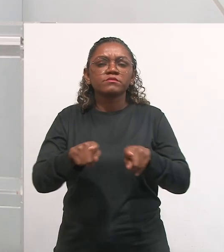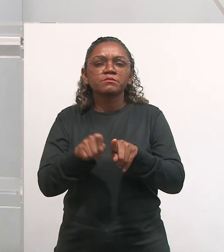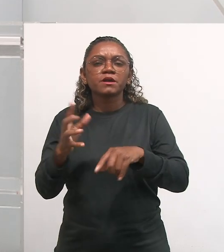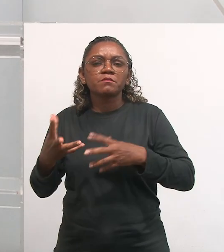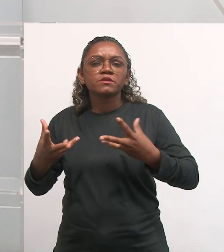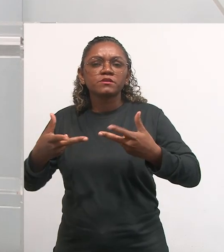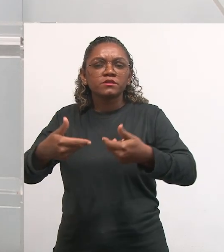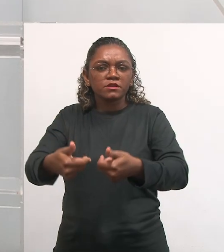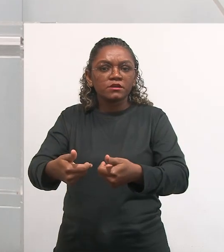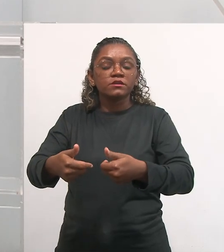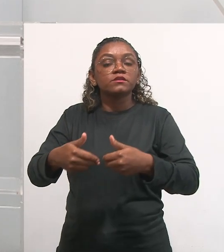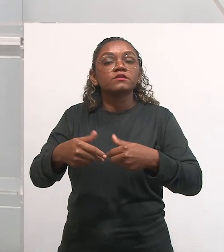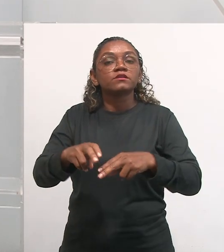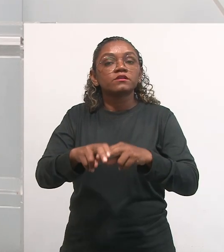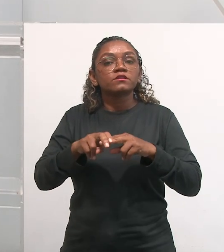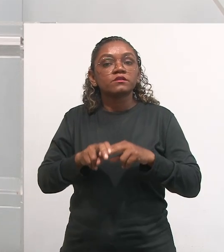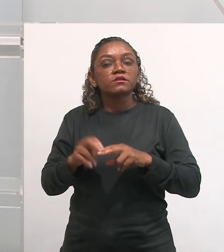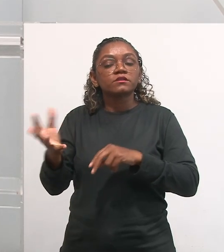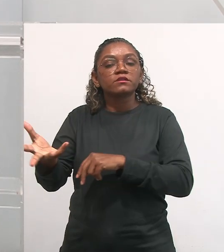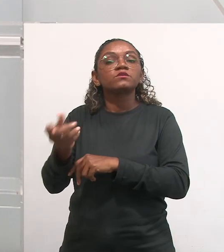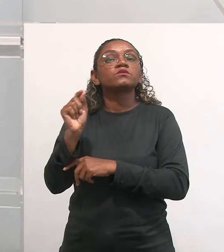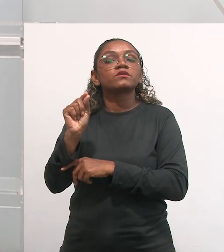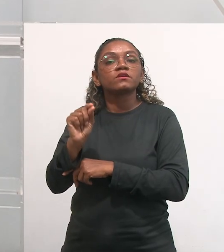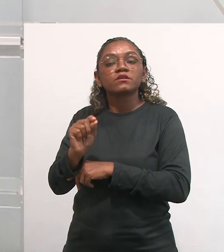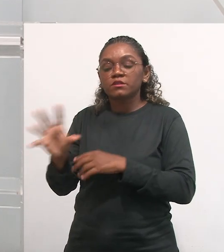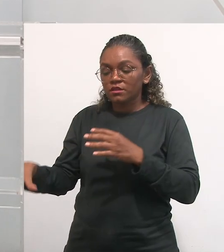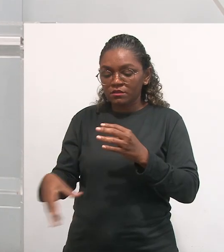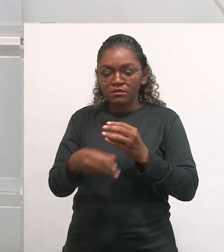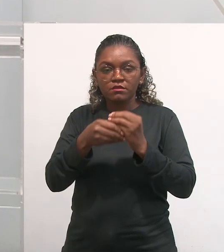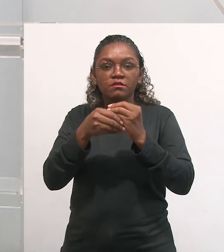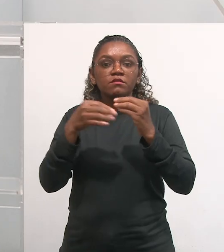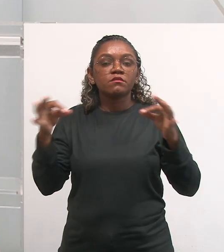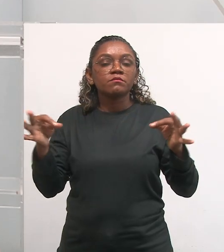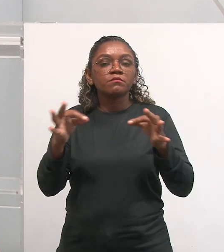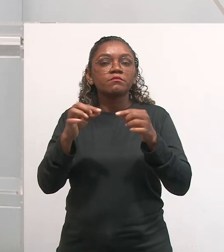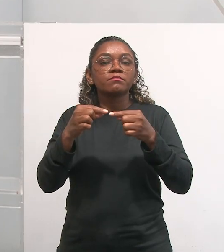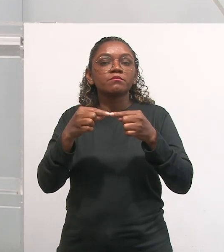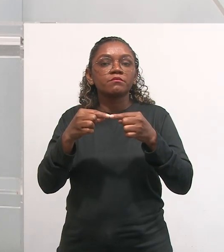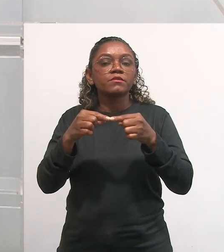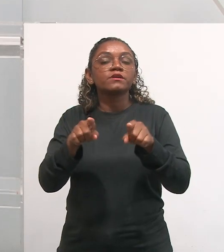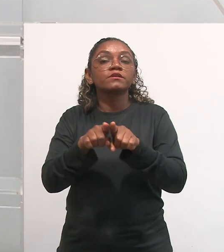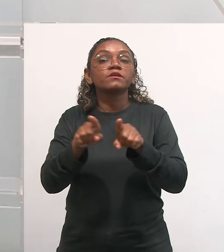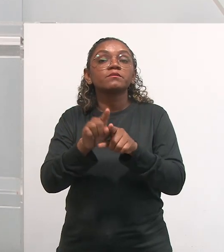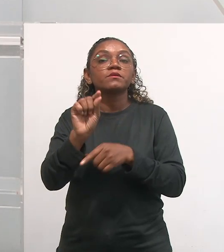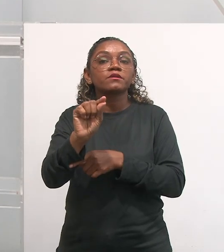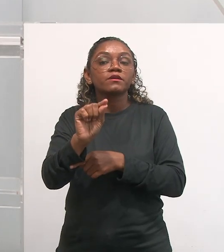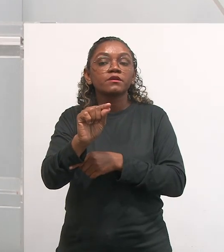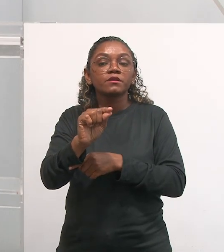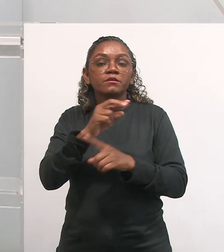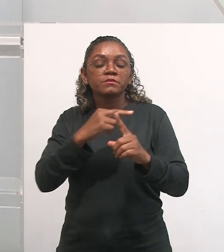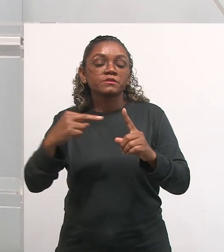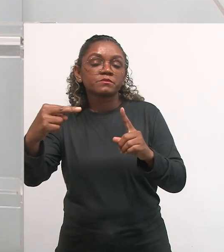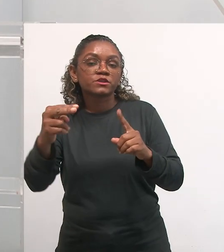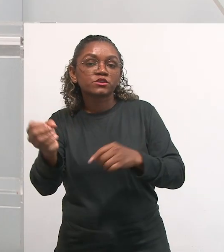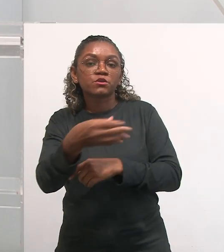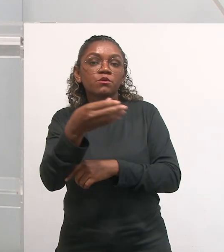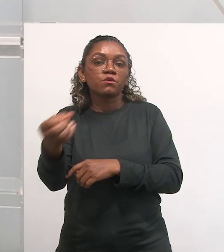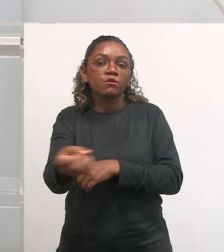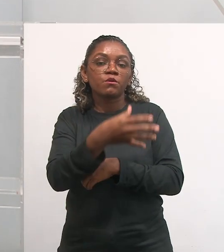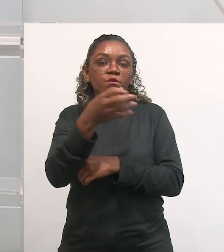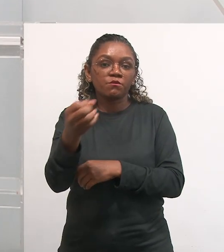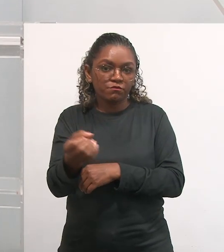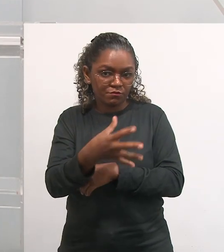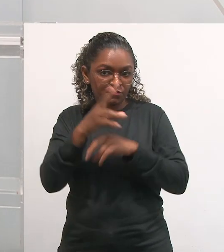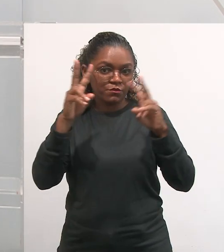nessa toada, esses dois elementos se complementam, se juntam, e dão essa nova perspectiva, esse novo olhar